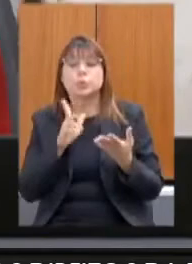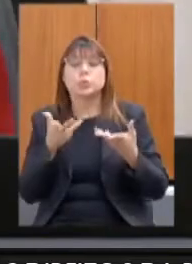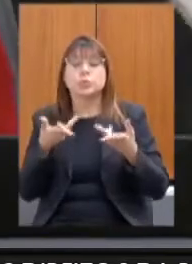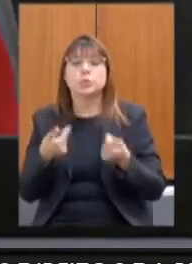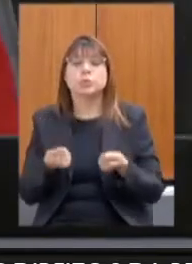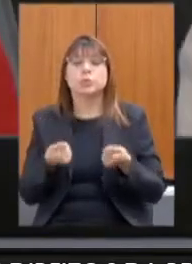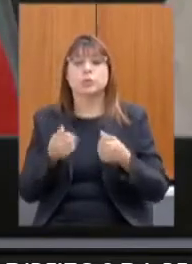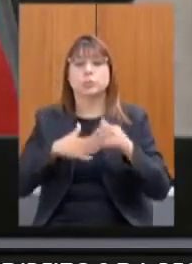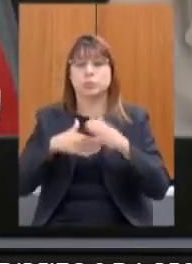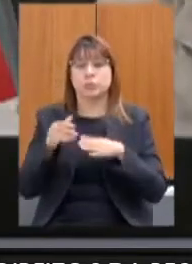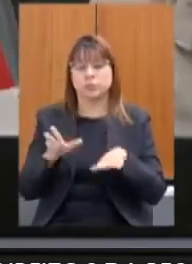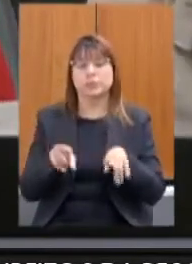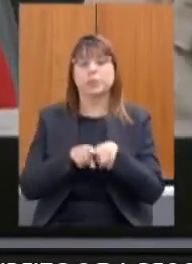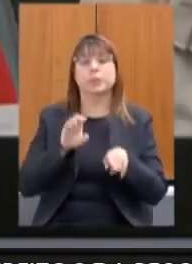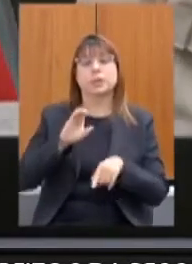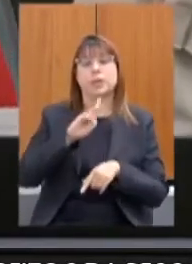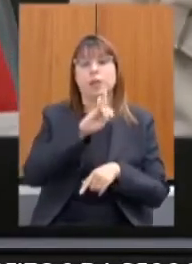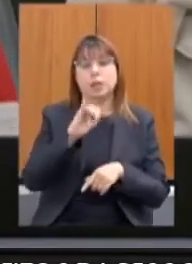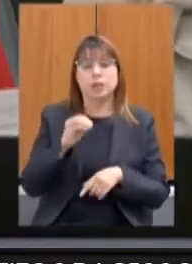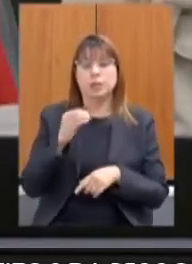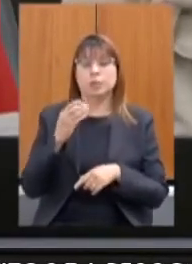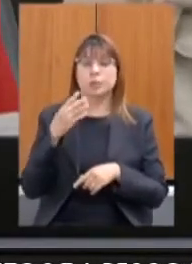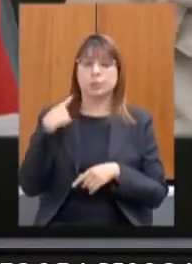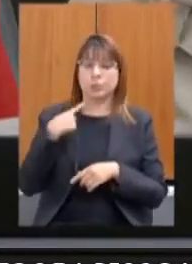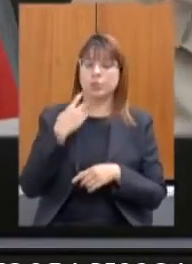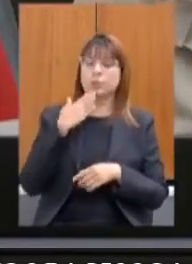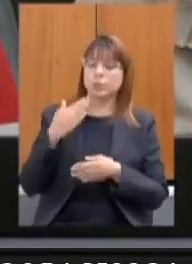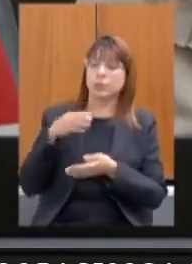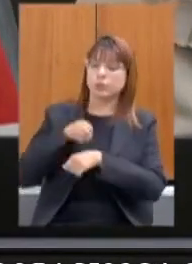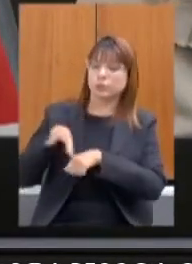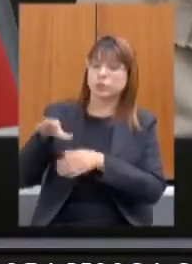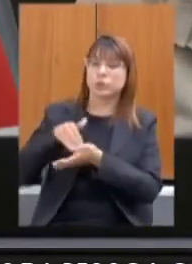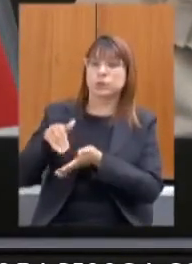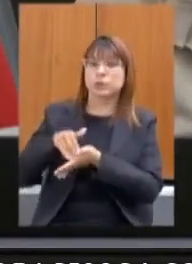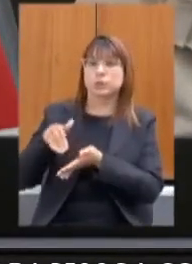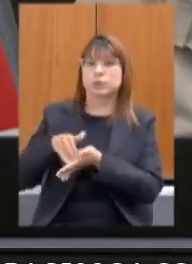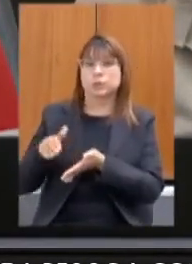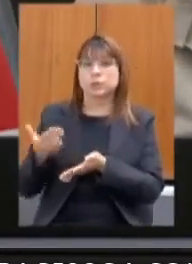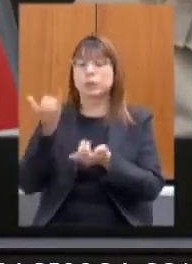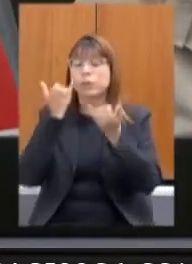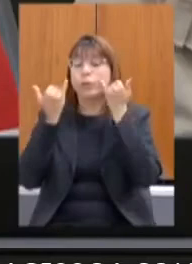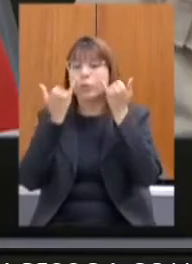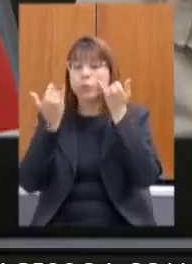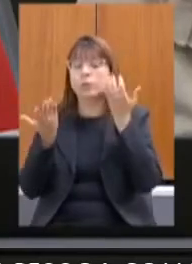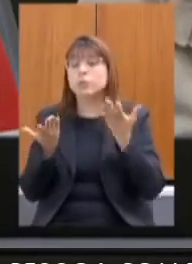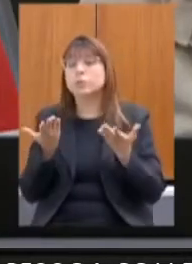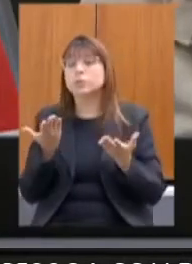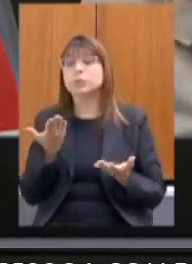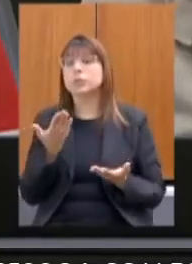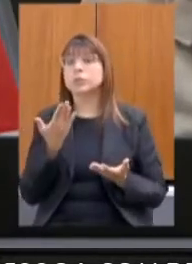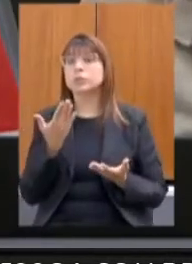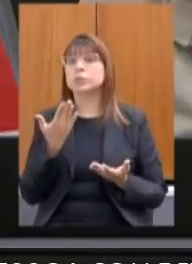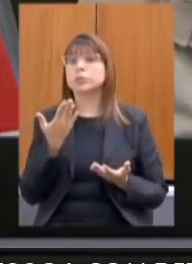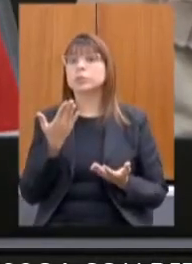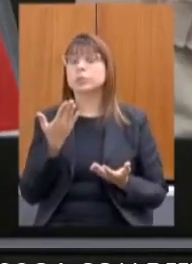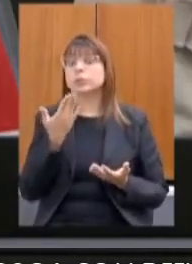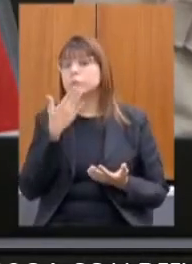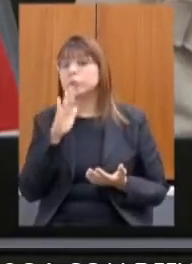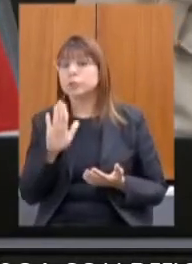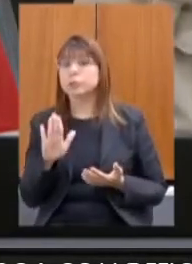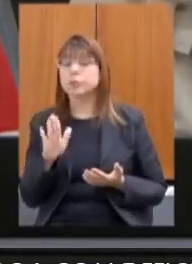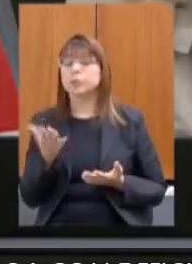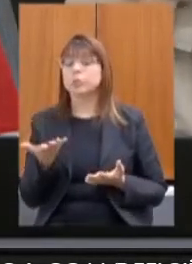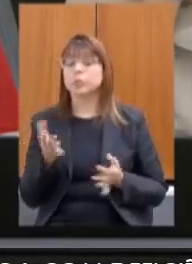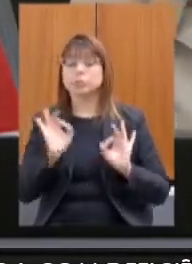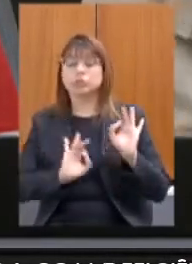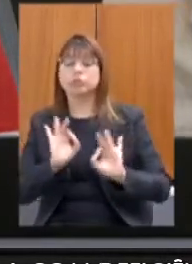Celinho do Citrocel requer que seja encaminhada a CEDES pedido de informações sobre quais sobre quais estão